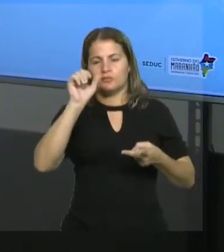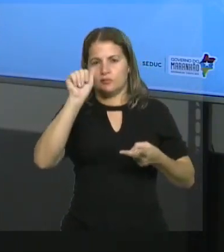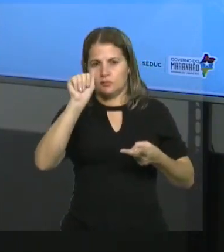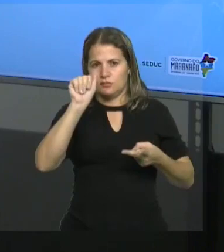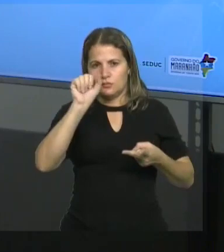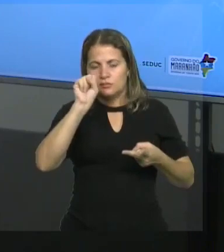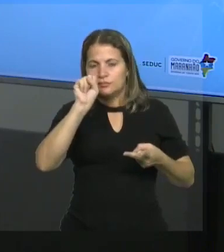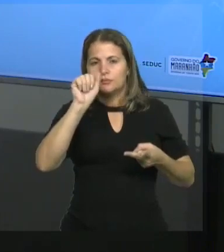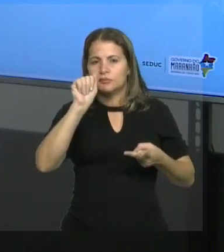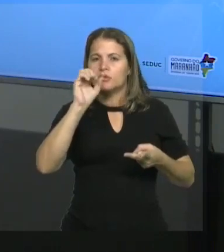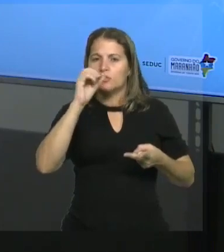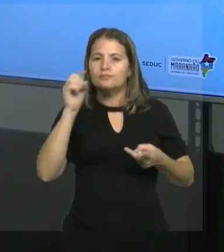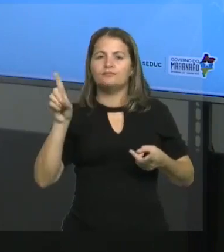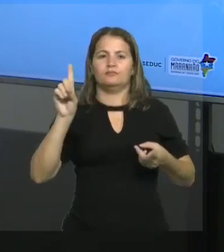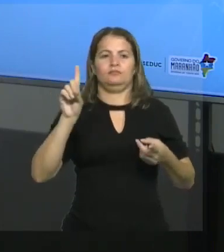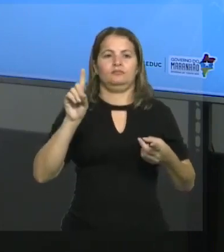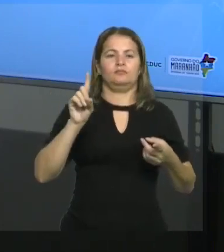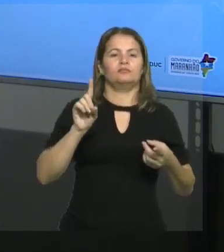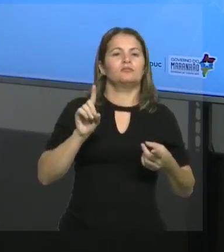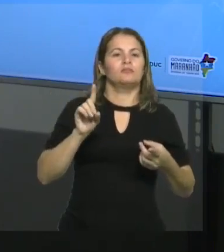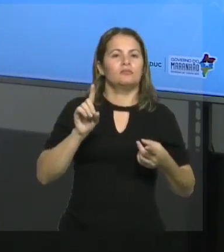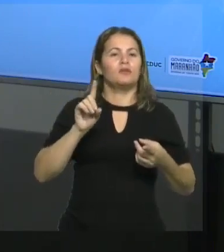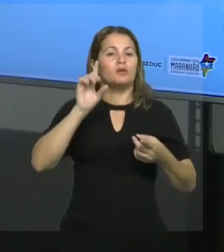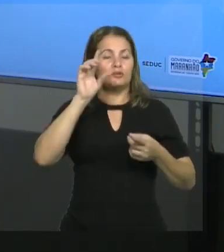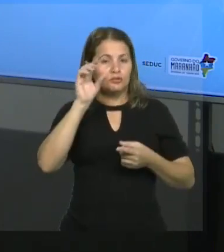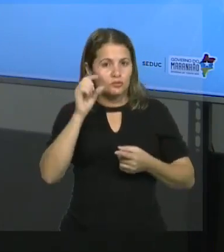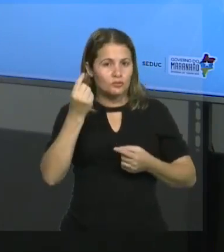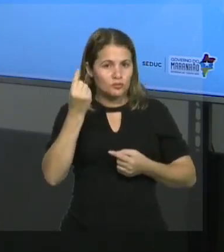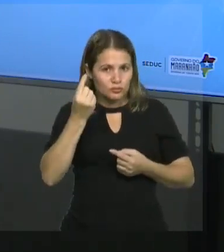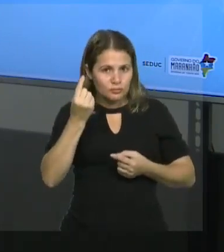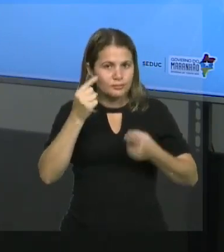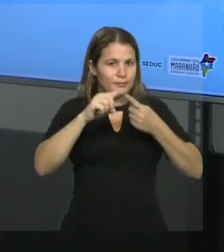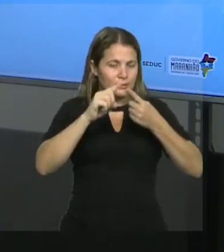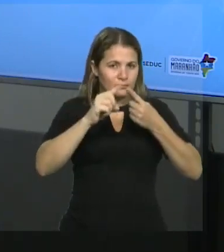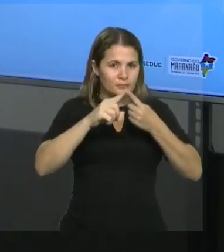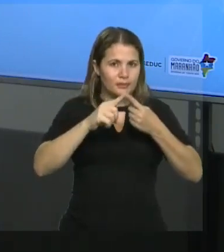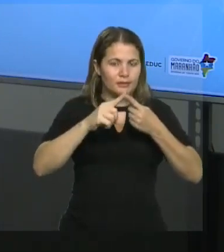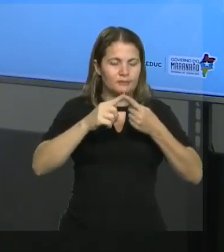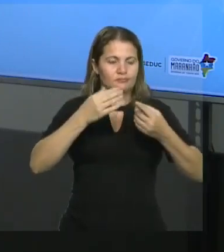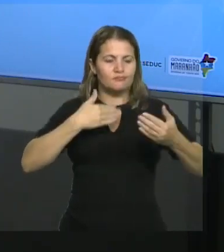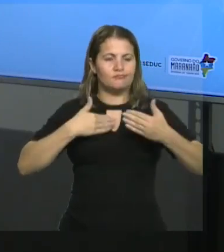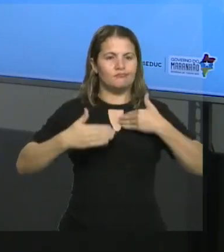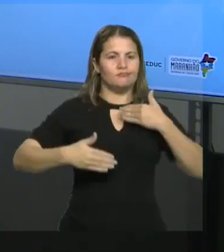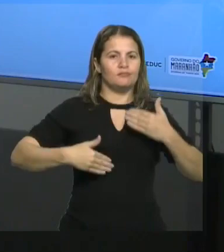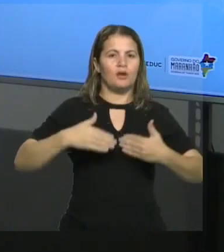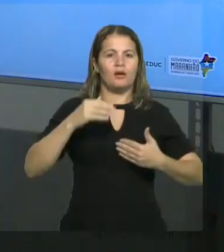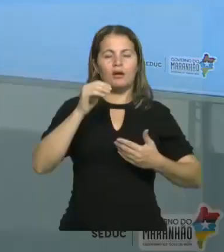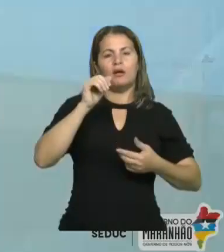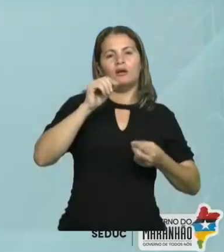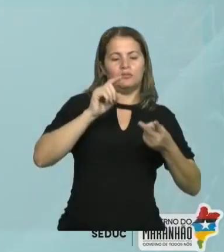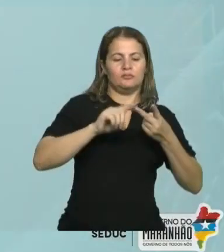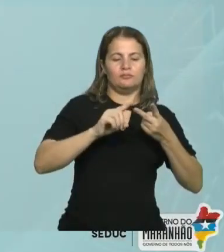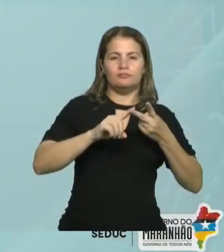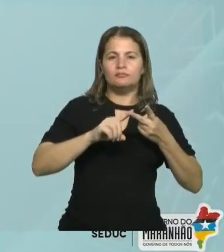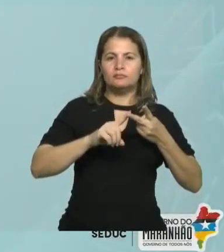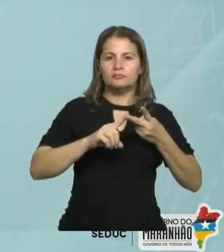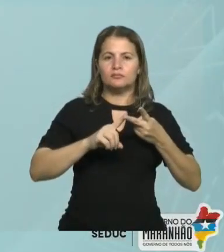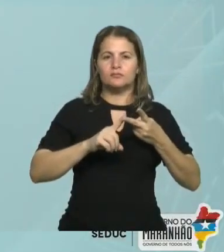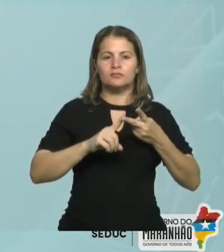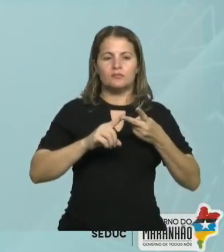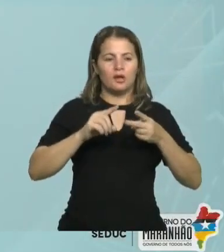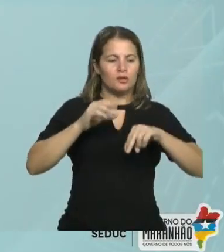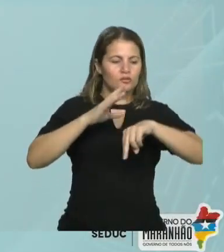alvéolos e os capilares. Difusão é entre o capilar e os tecidos. Na letra A tem aqui